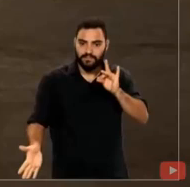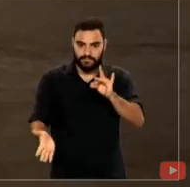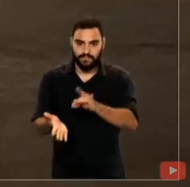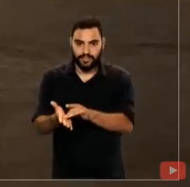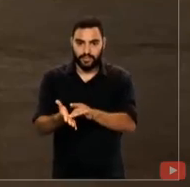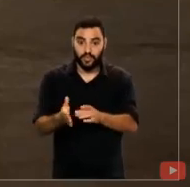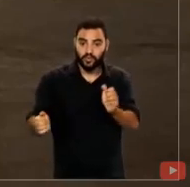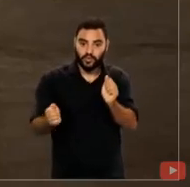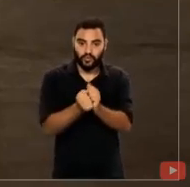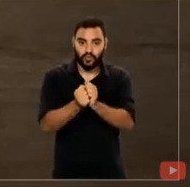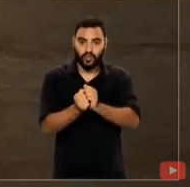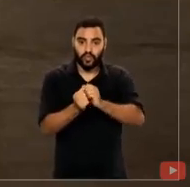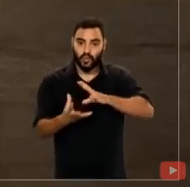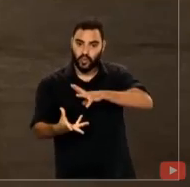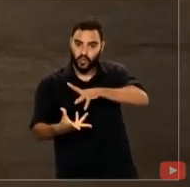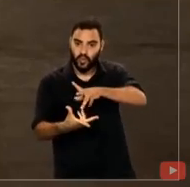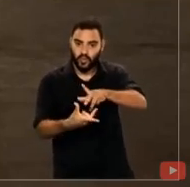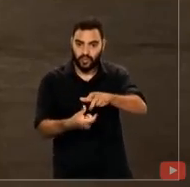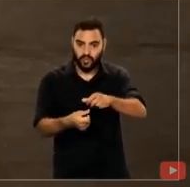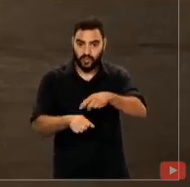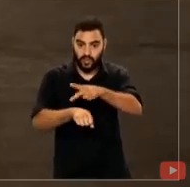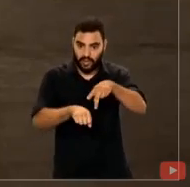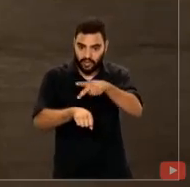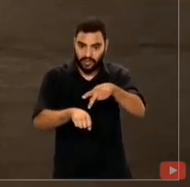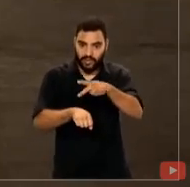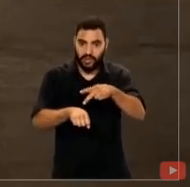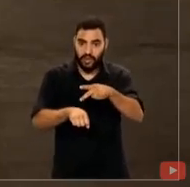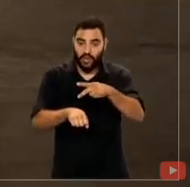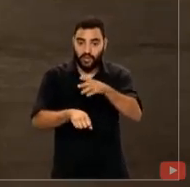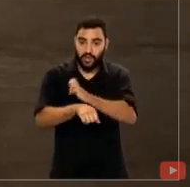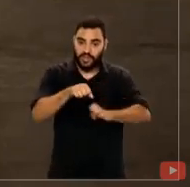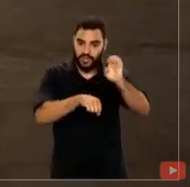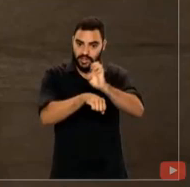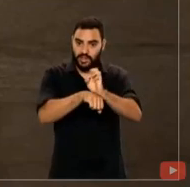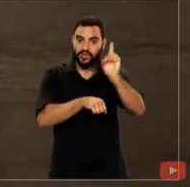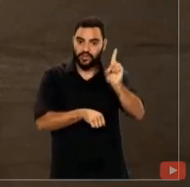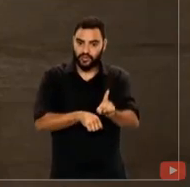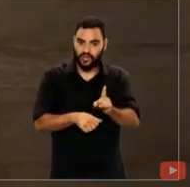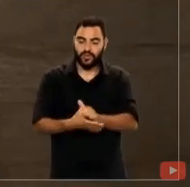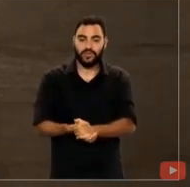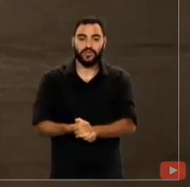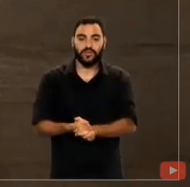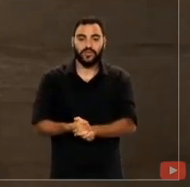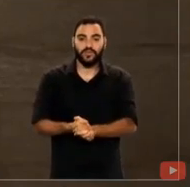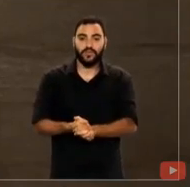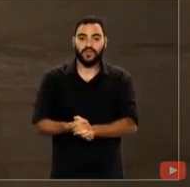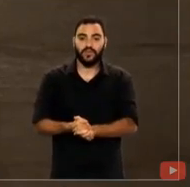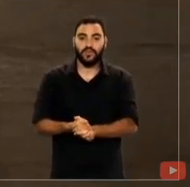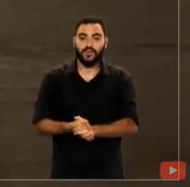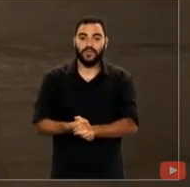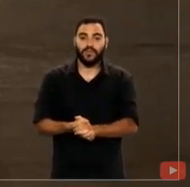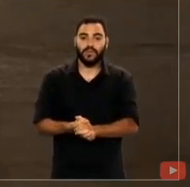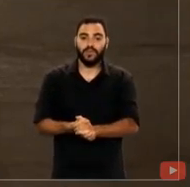pela democracia e pelo Estado de Direito. Nesta oportunidade, reiteramos